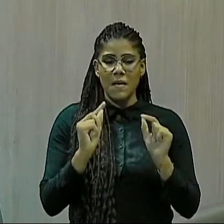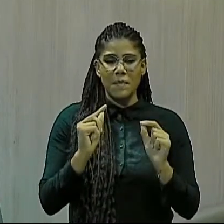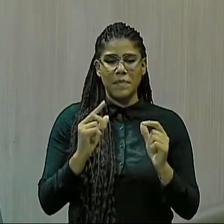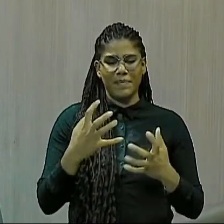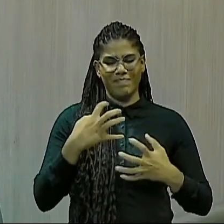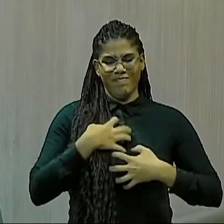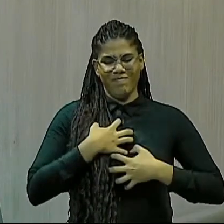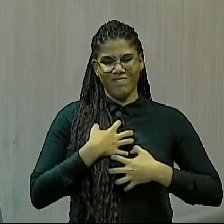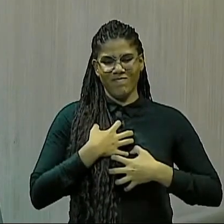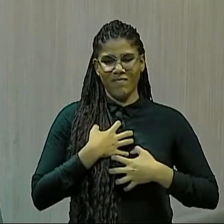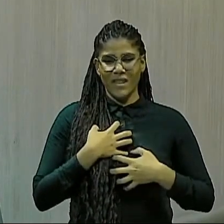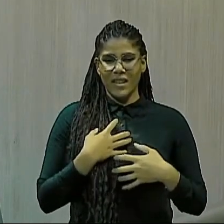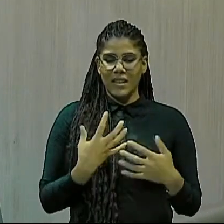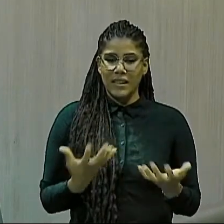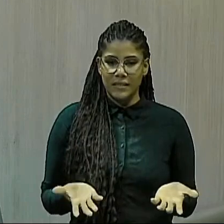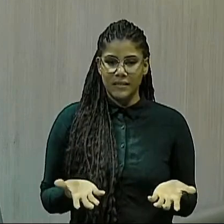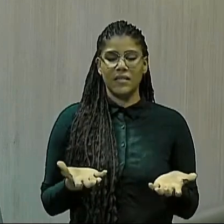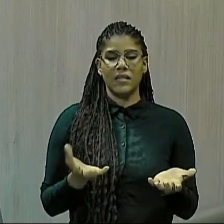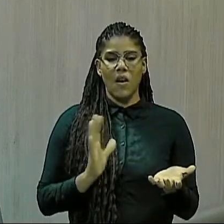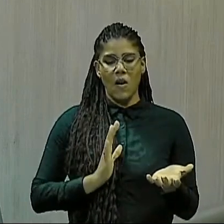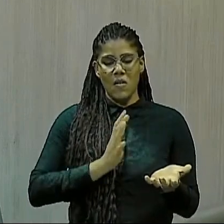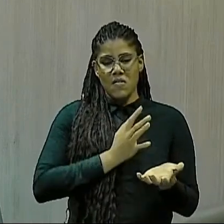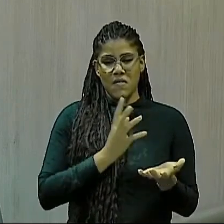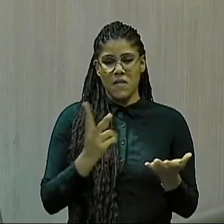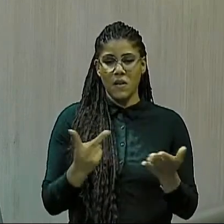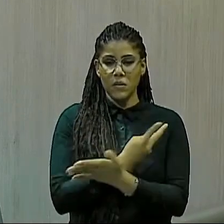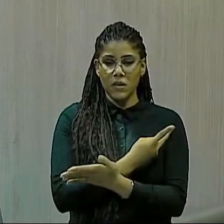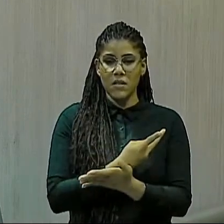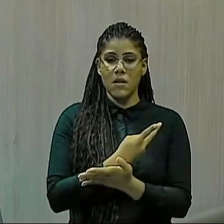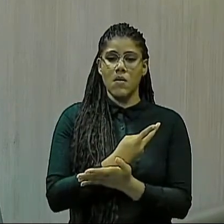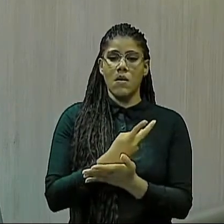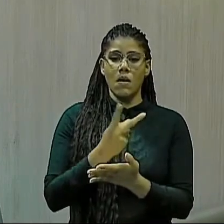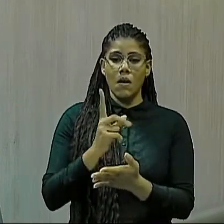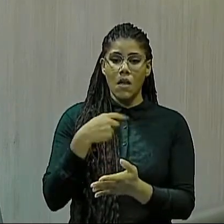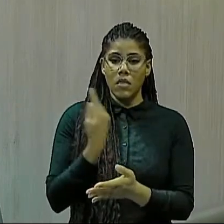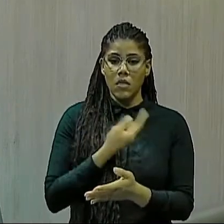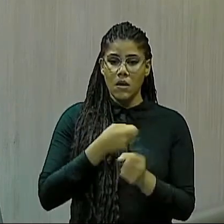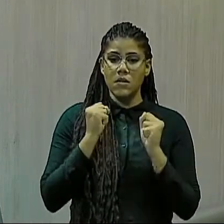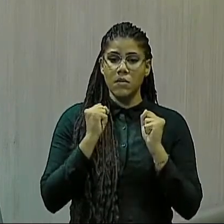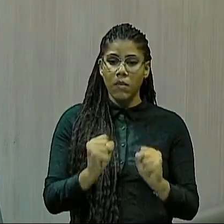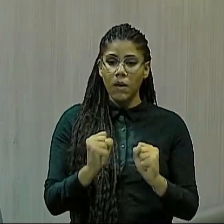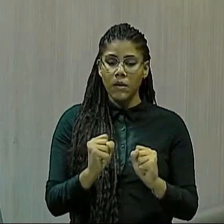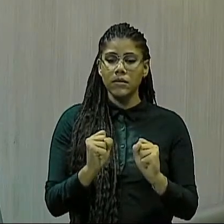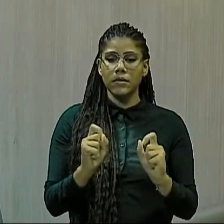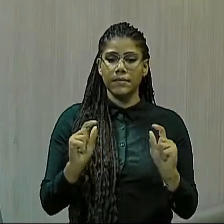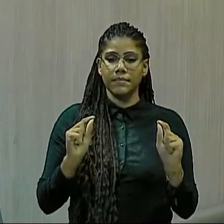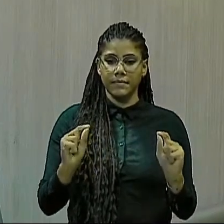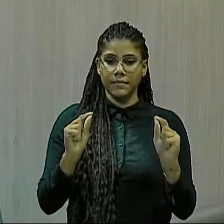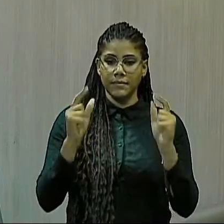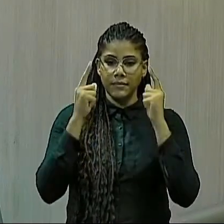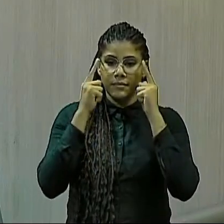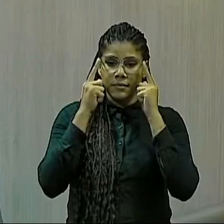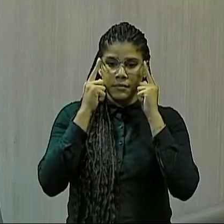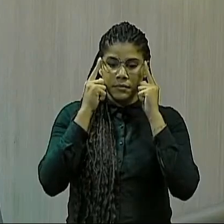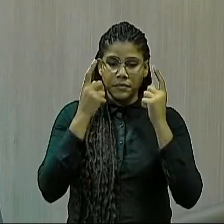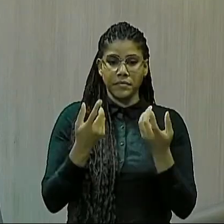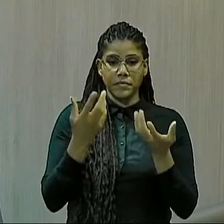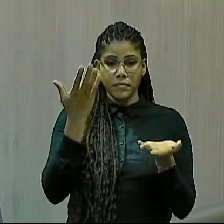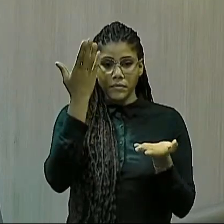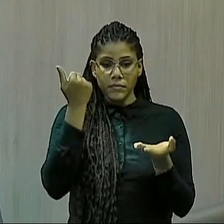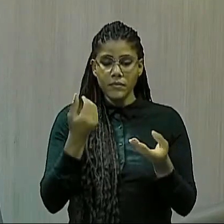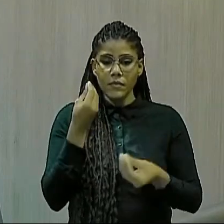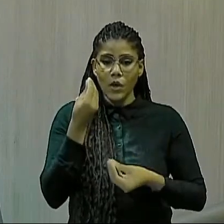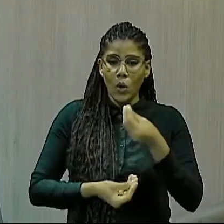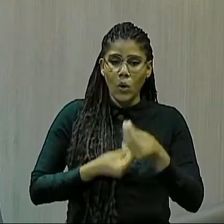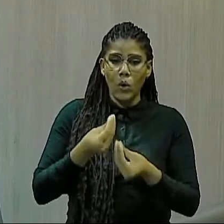tudo isso que aconteceu, para que a gente possa saber também a que nível os nossos